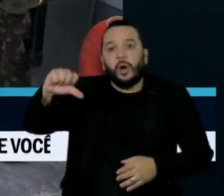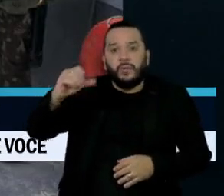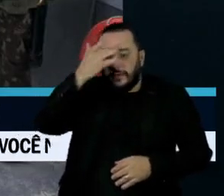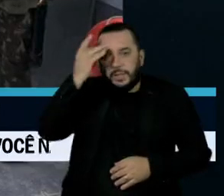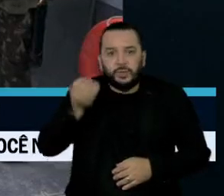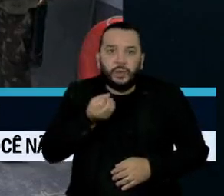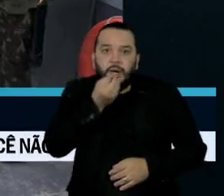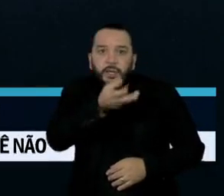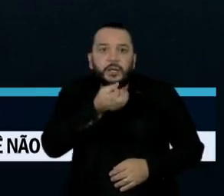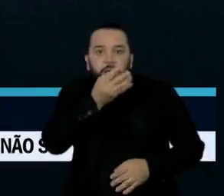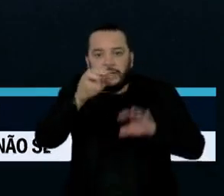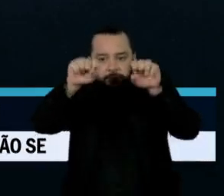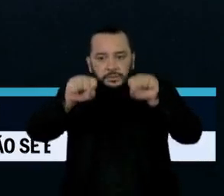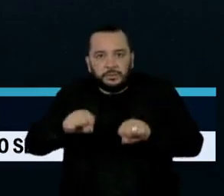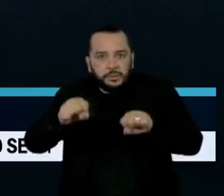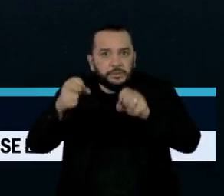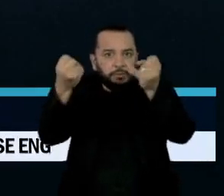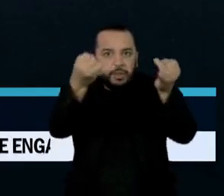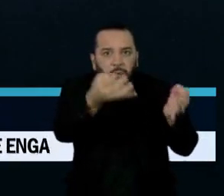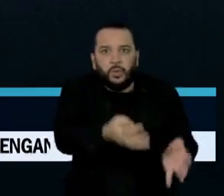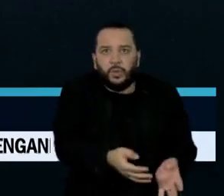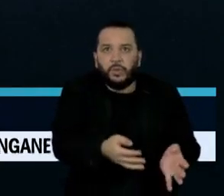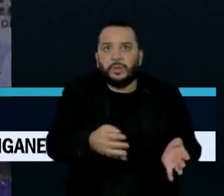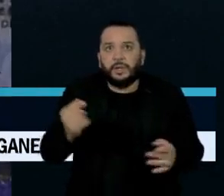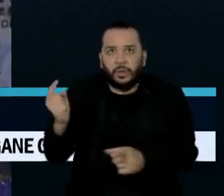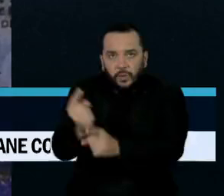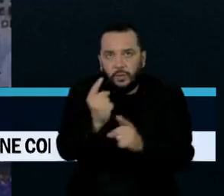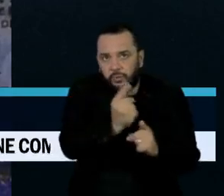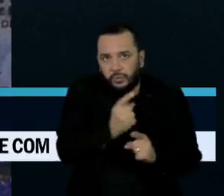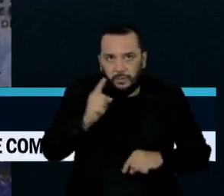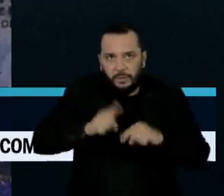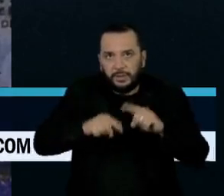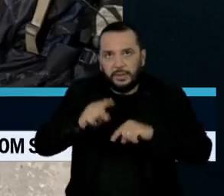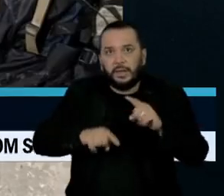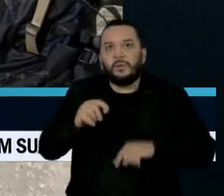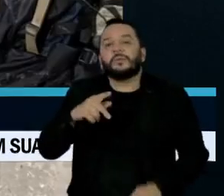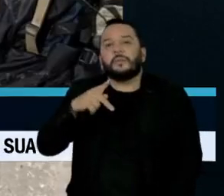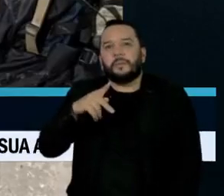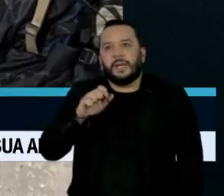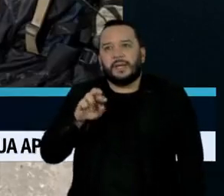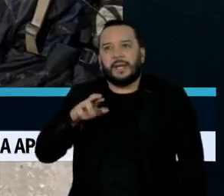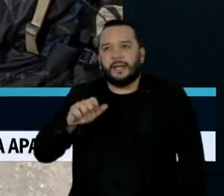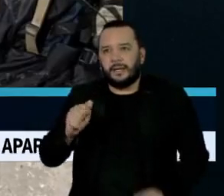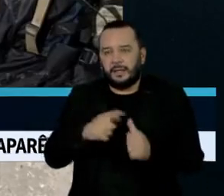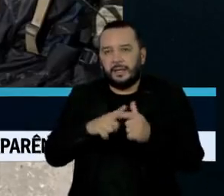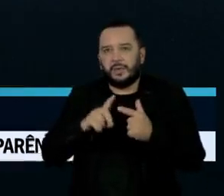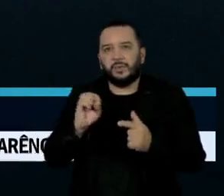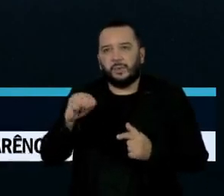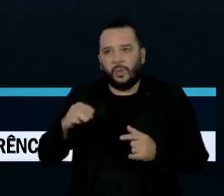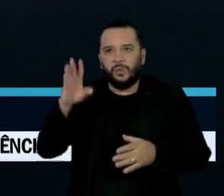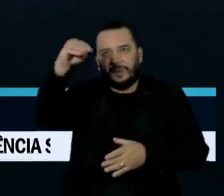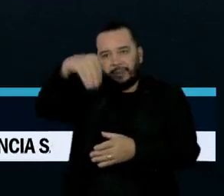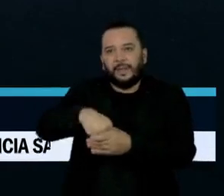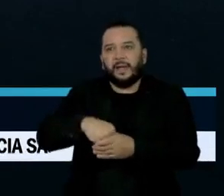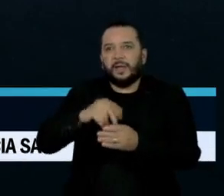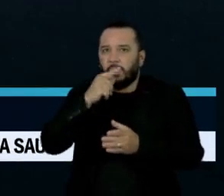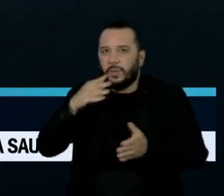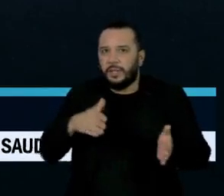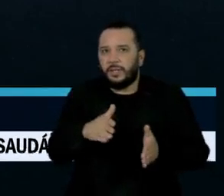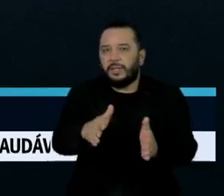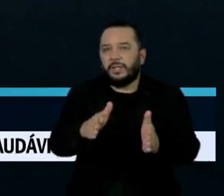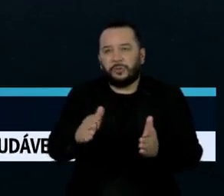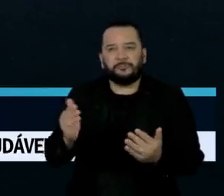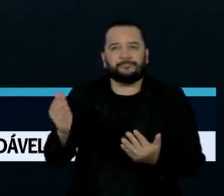condição de testemunha. Ao encontrar os pertences de Pereira e Dom, submersos no rio Itacoaí, investigadores